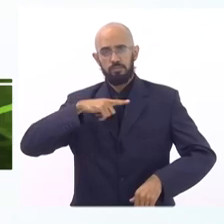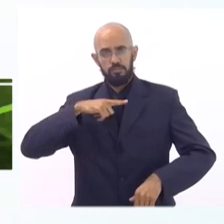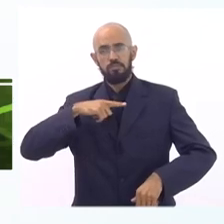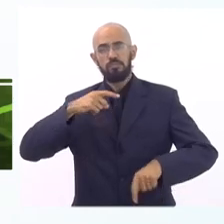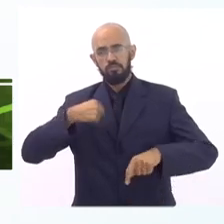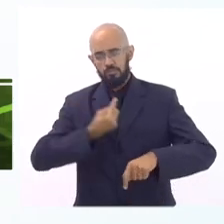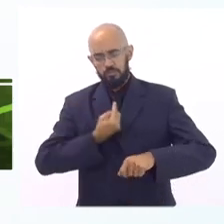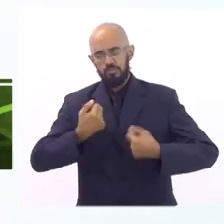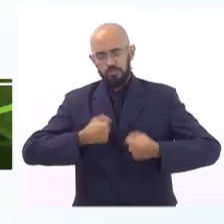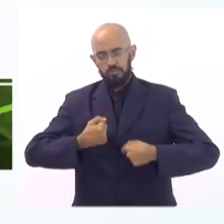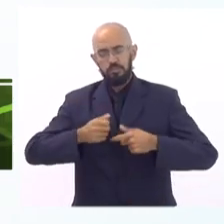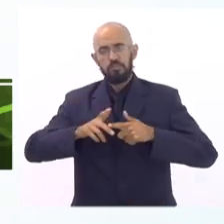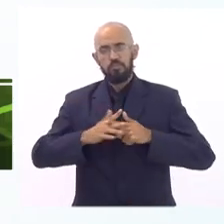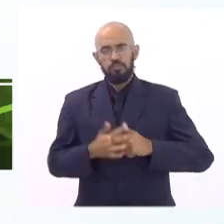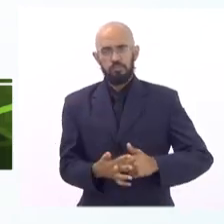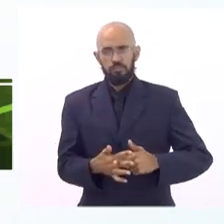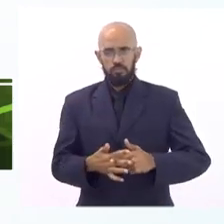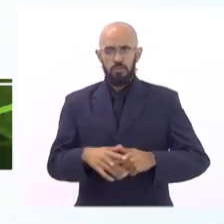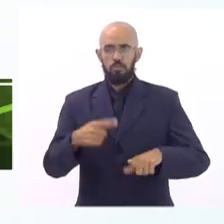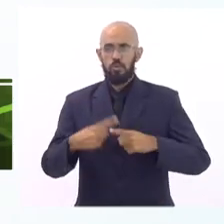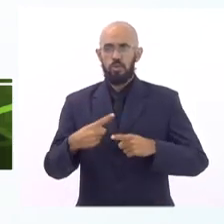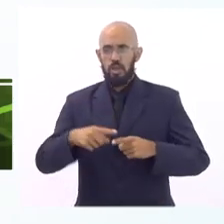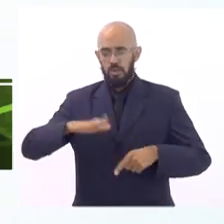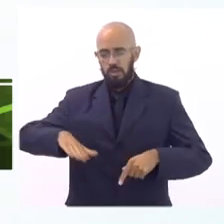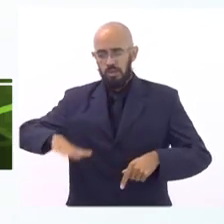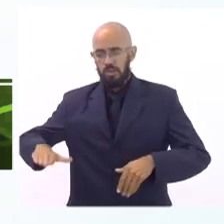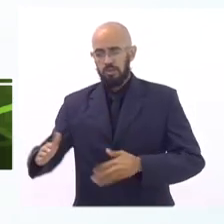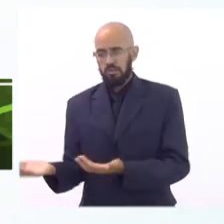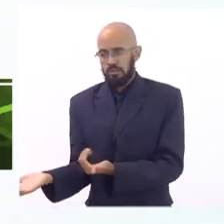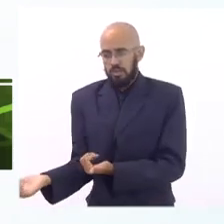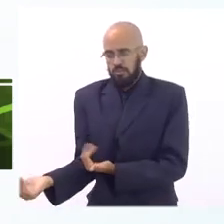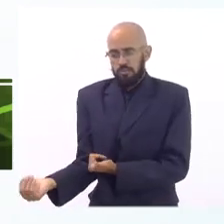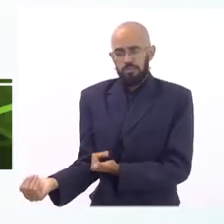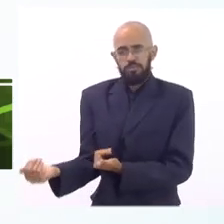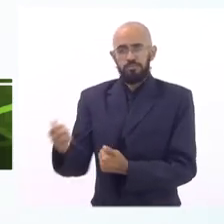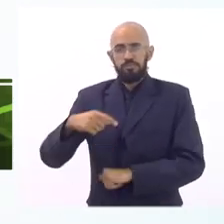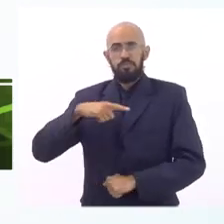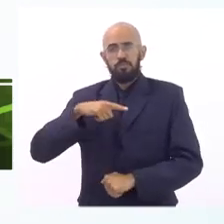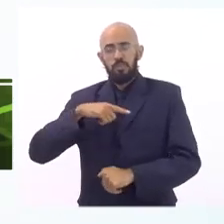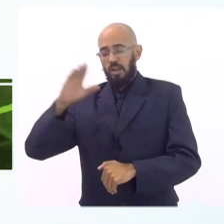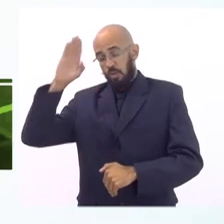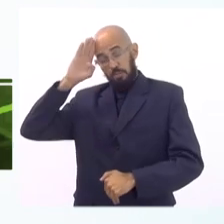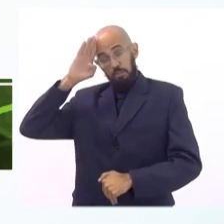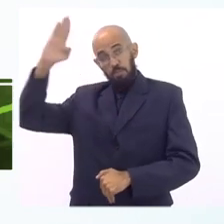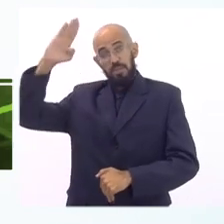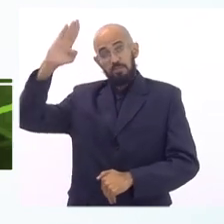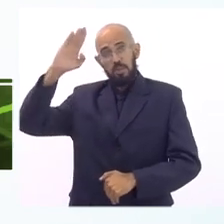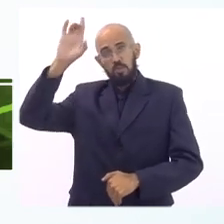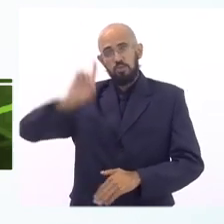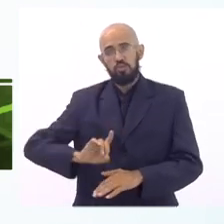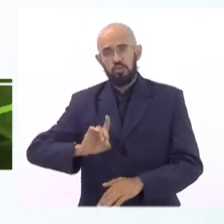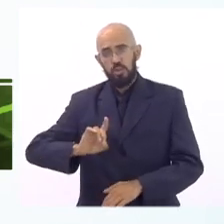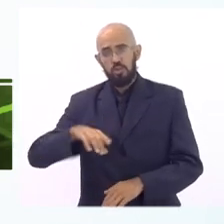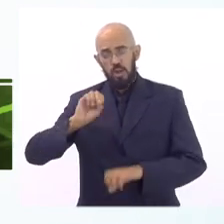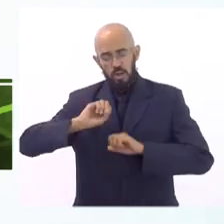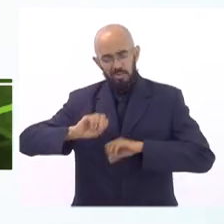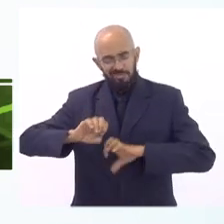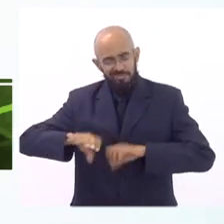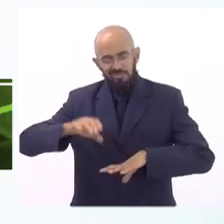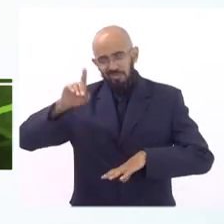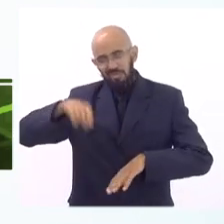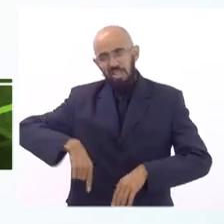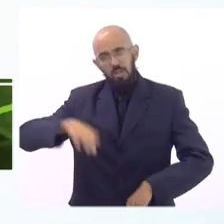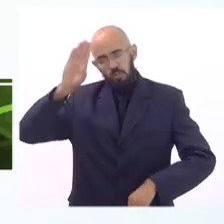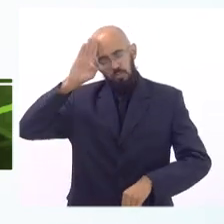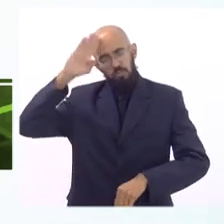porque crianças adolescentes são sujeitos prioritários de direitos a educação é parte central desse sistema de